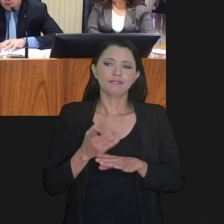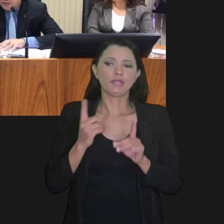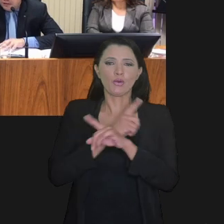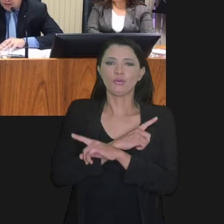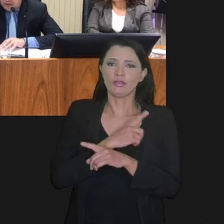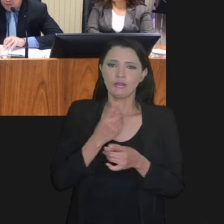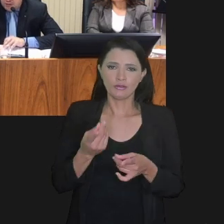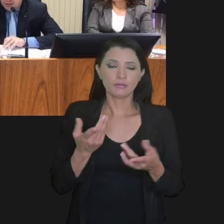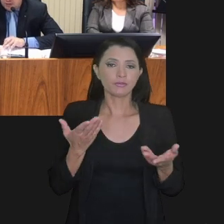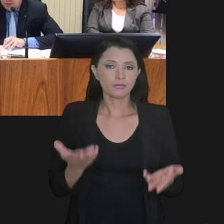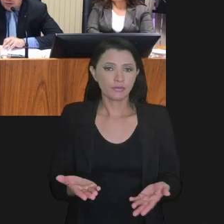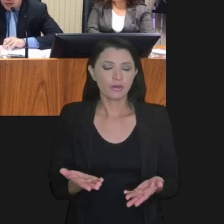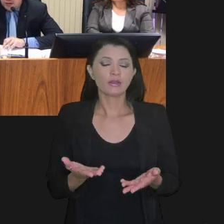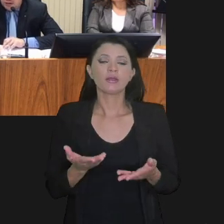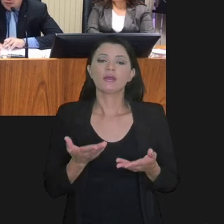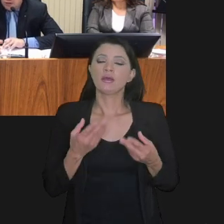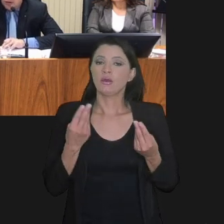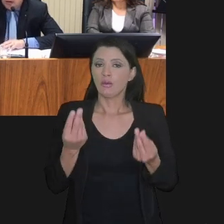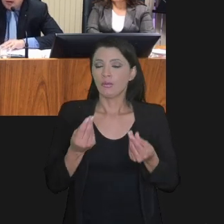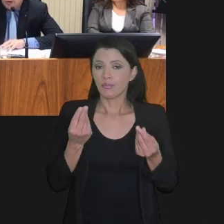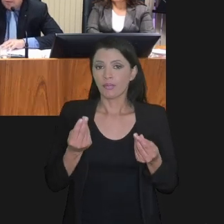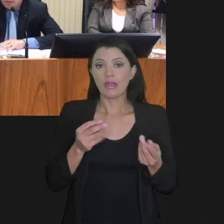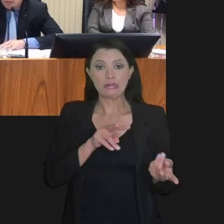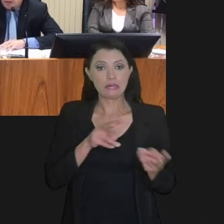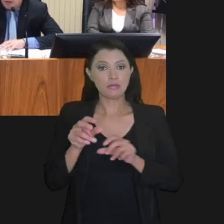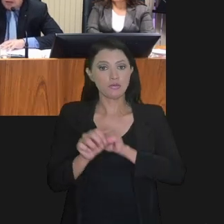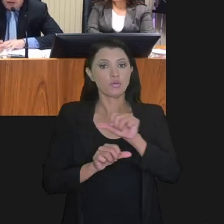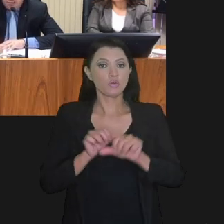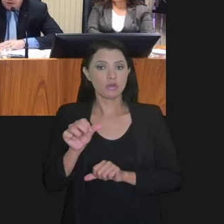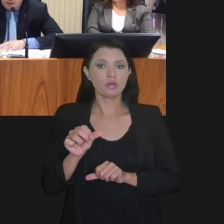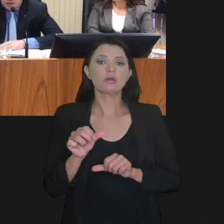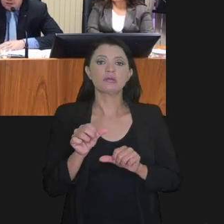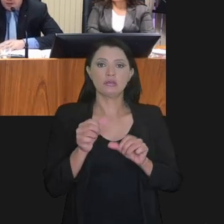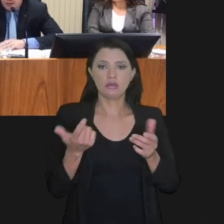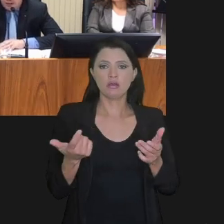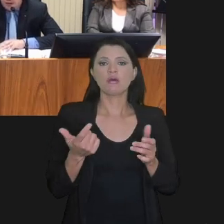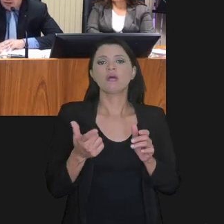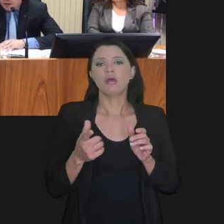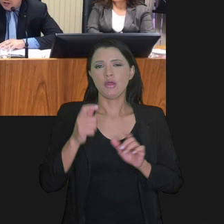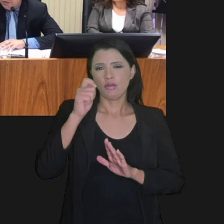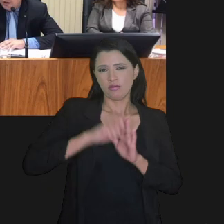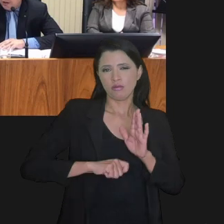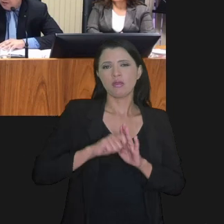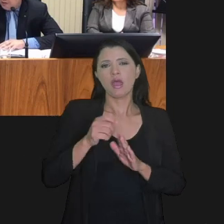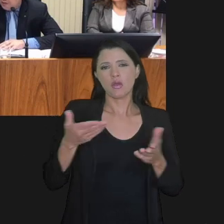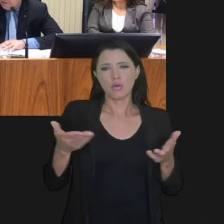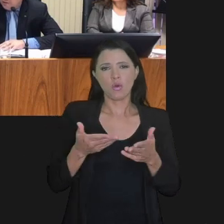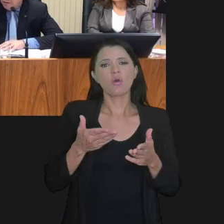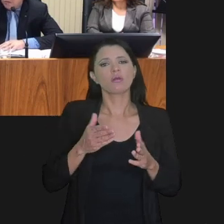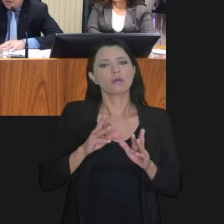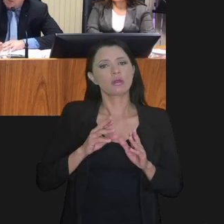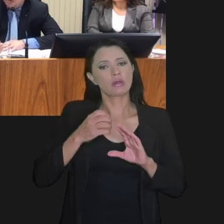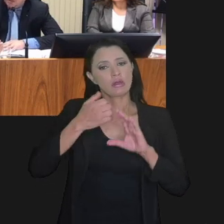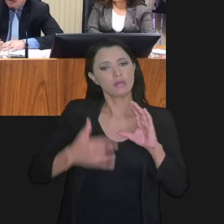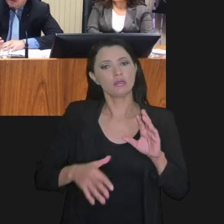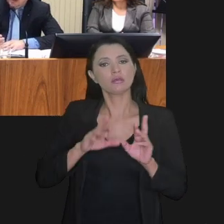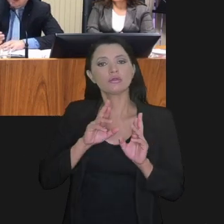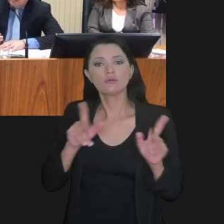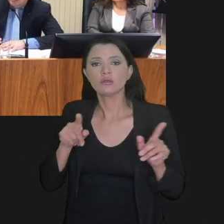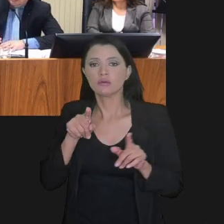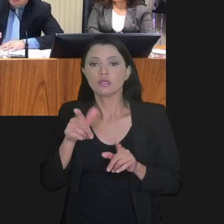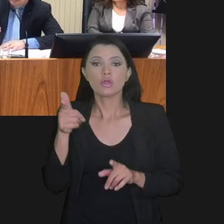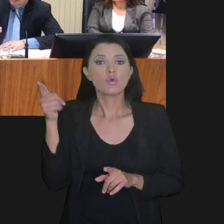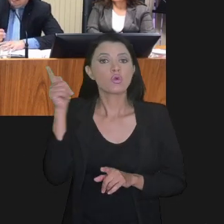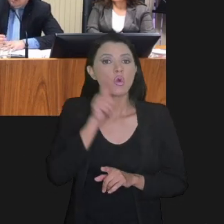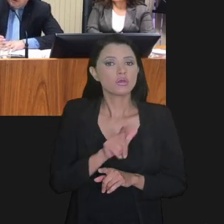nos fazia ter sempre um parecer contrário a isso, então, a transação, ela tem uma característica diferente, efetivamente, você consegue